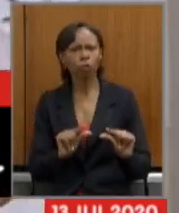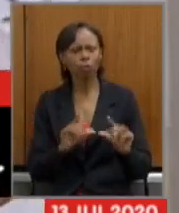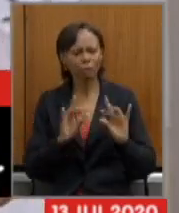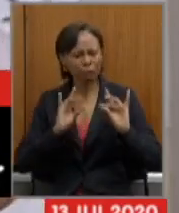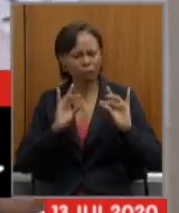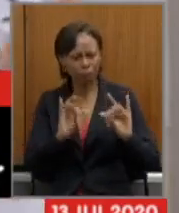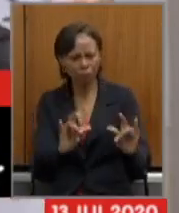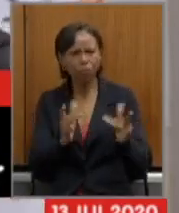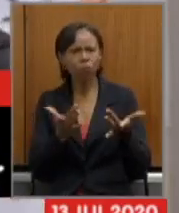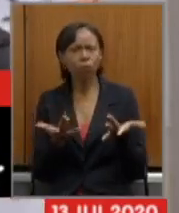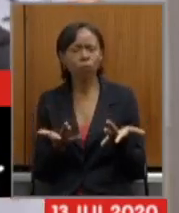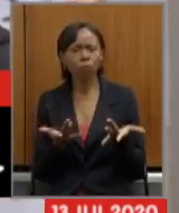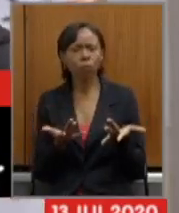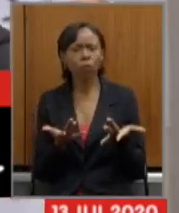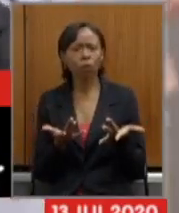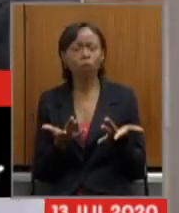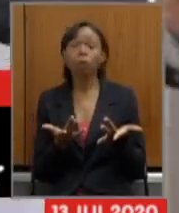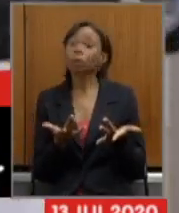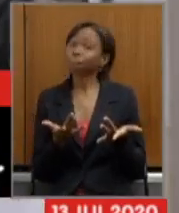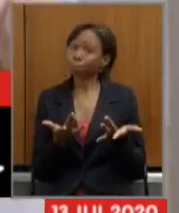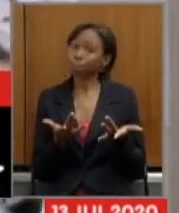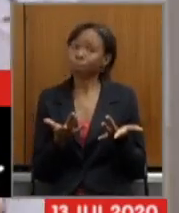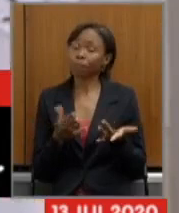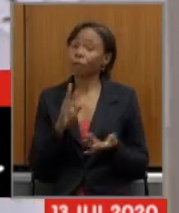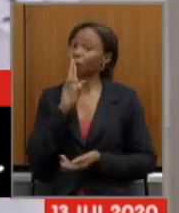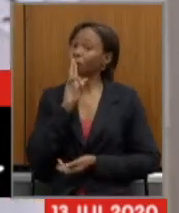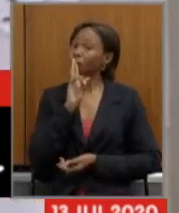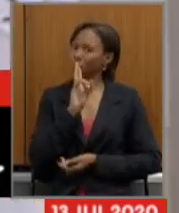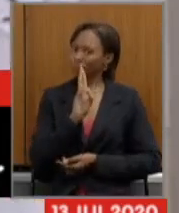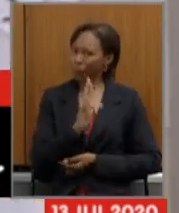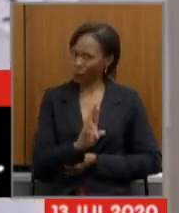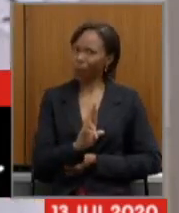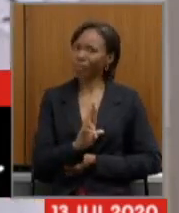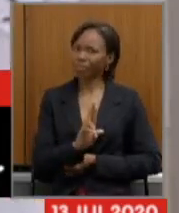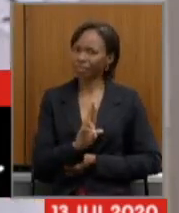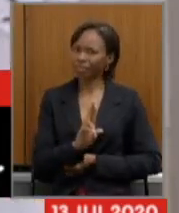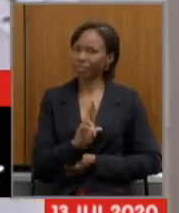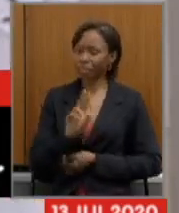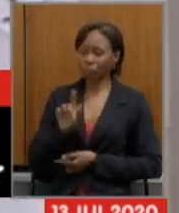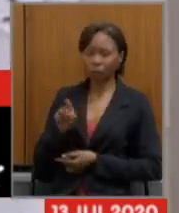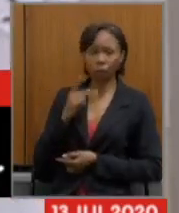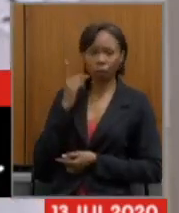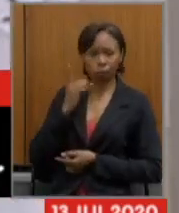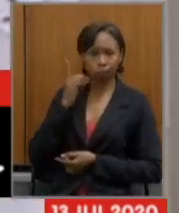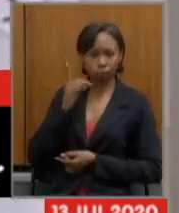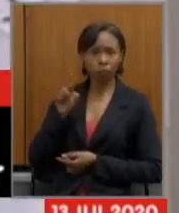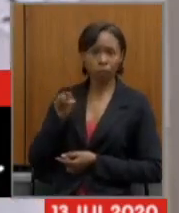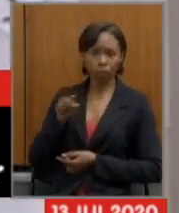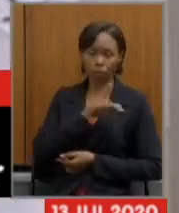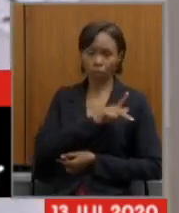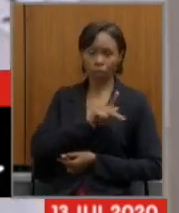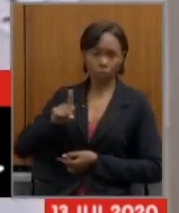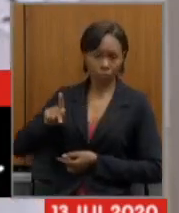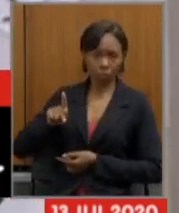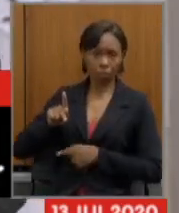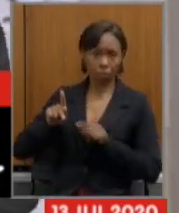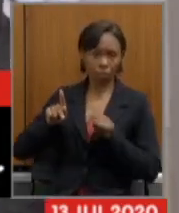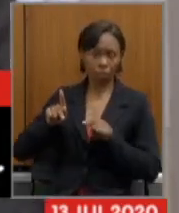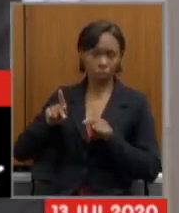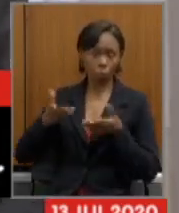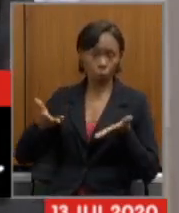basta a resposta que foi dada pelo lúcio colega deputado que preside a sessão três minutos